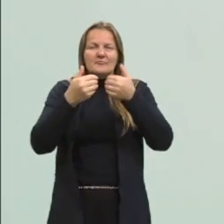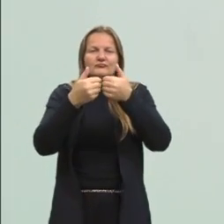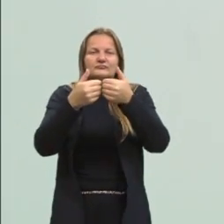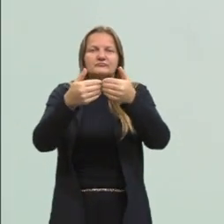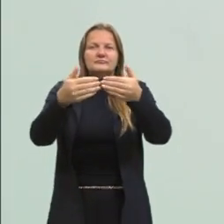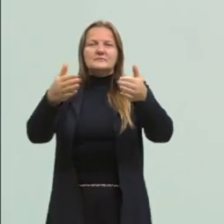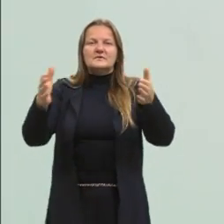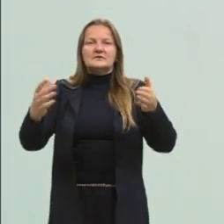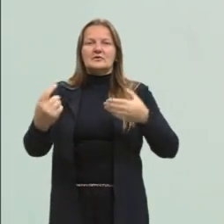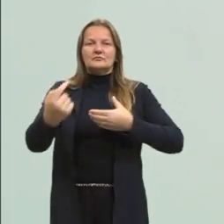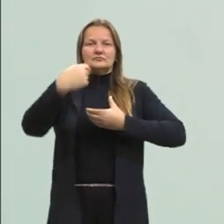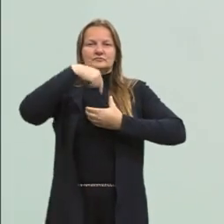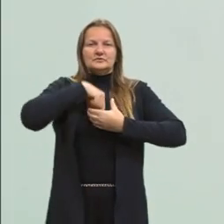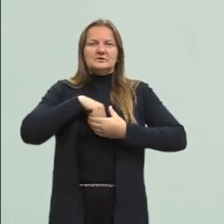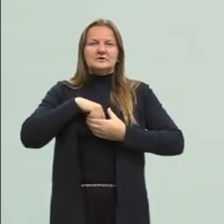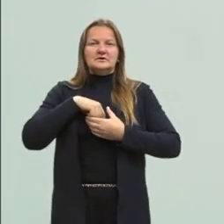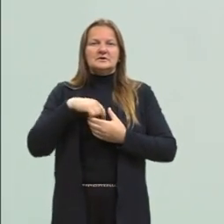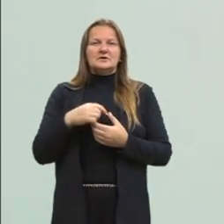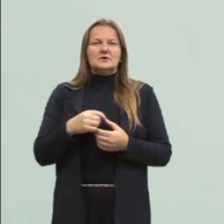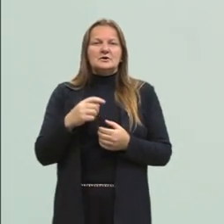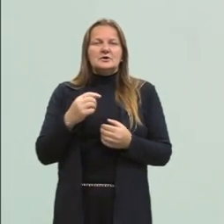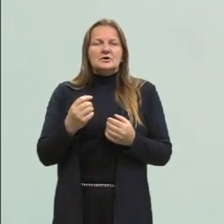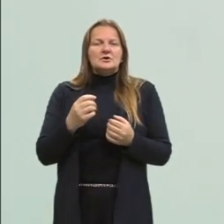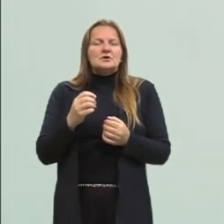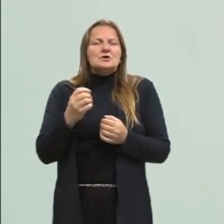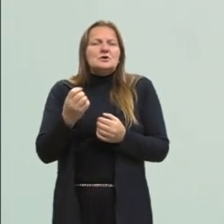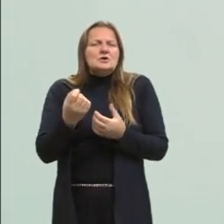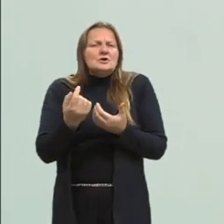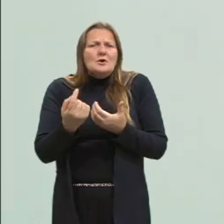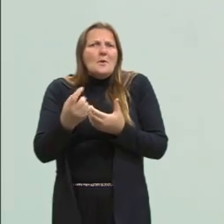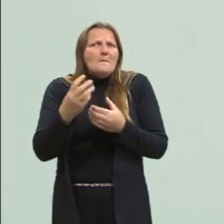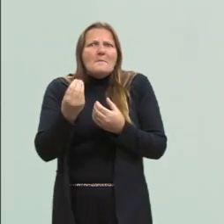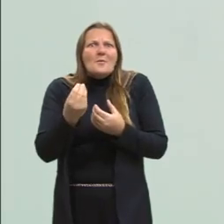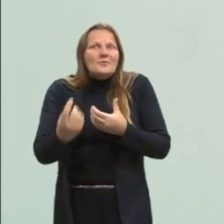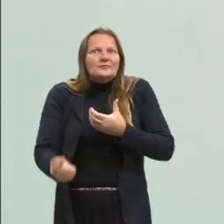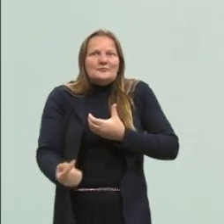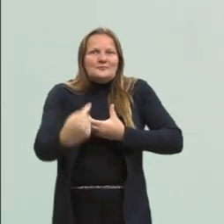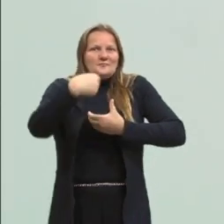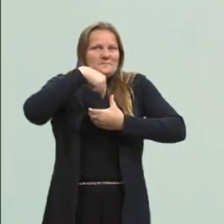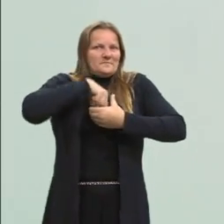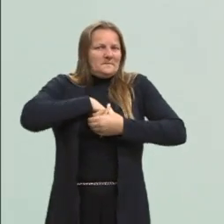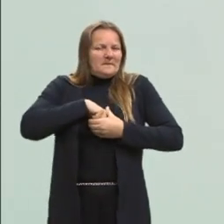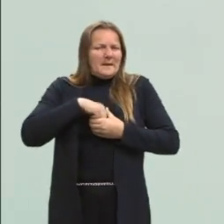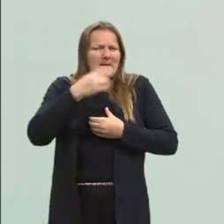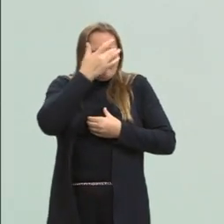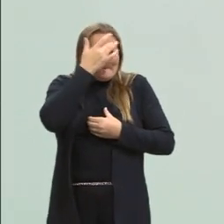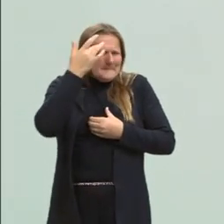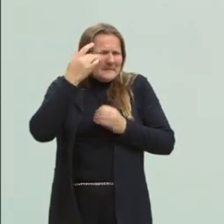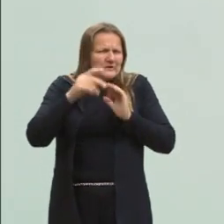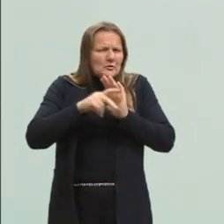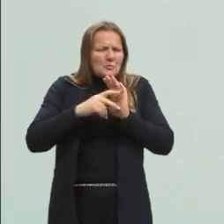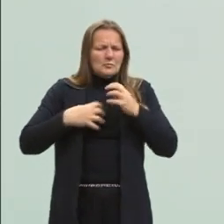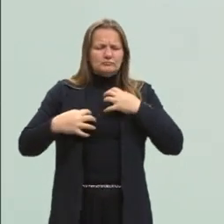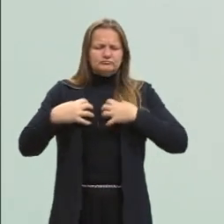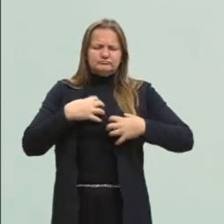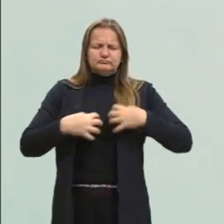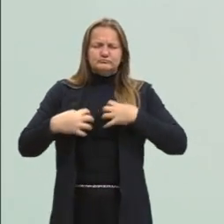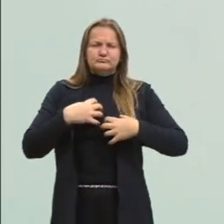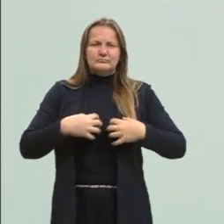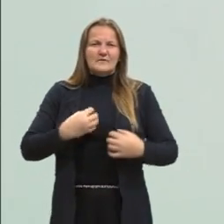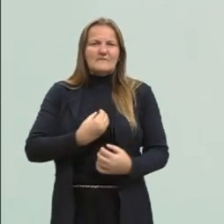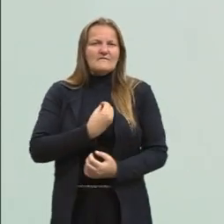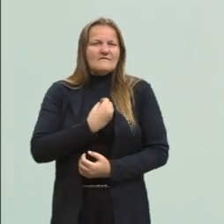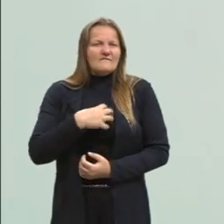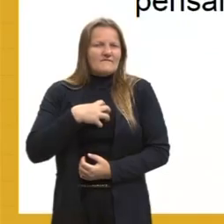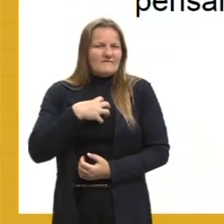intimista. significa mais subjetiva, pensando mais nos problemas pessoais, nas angústias existenciais.